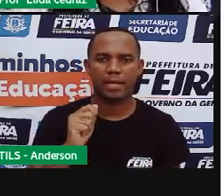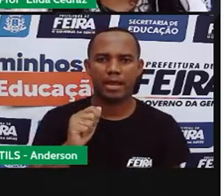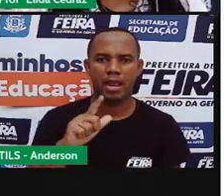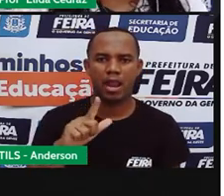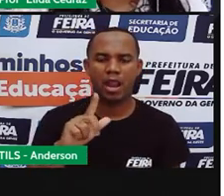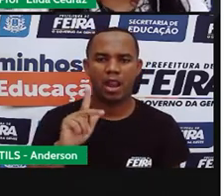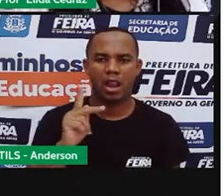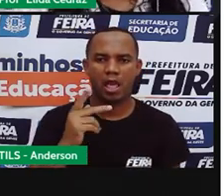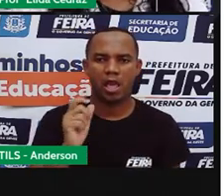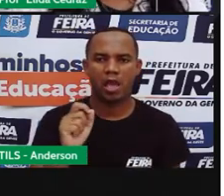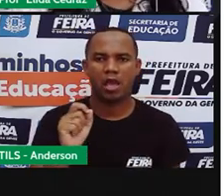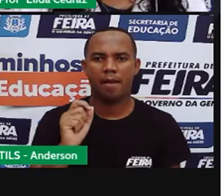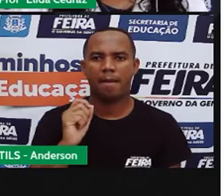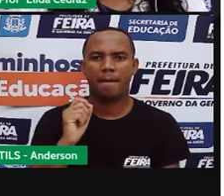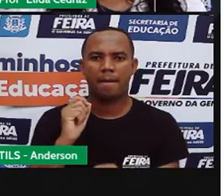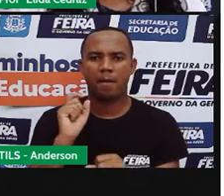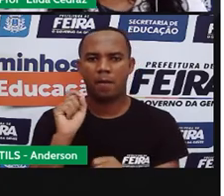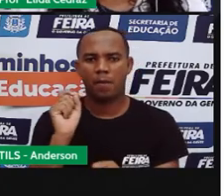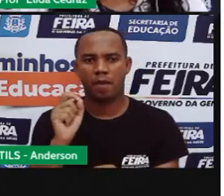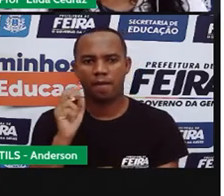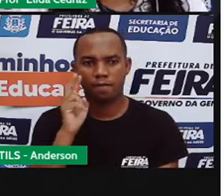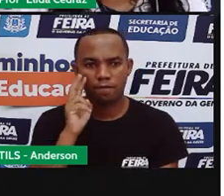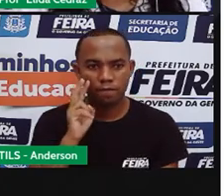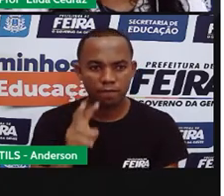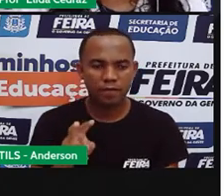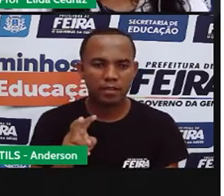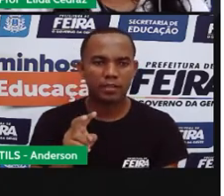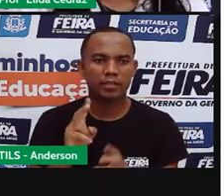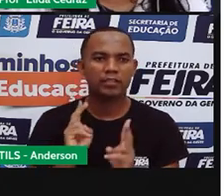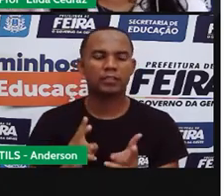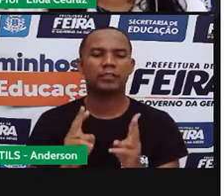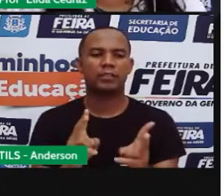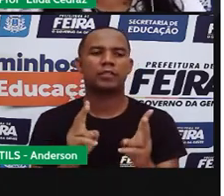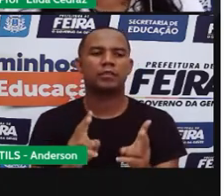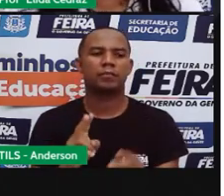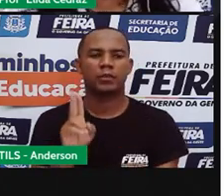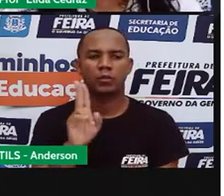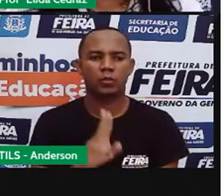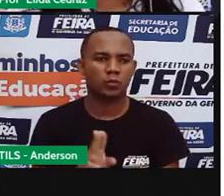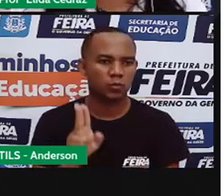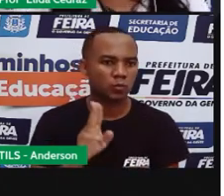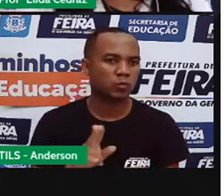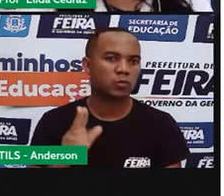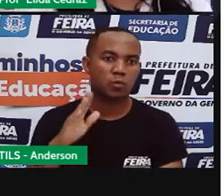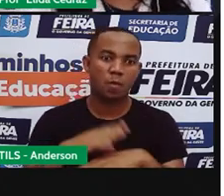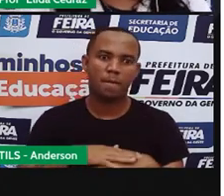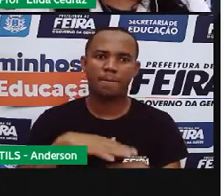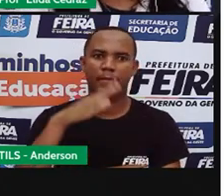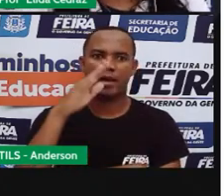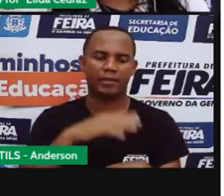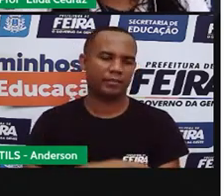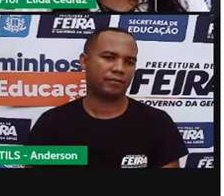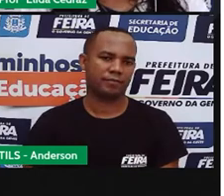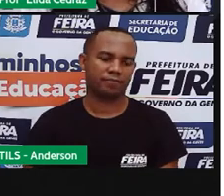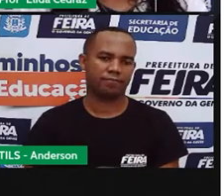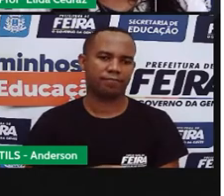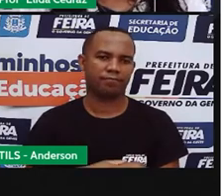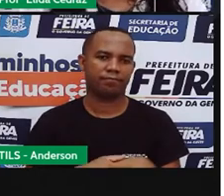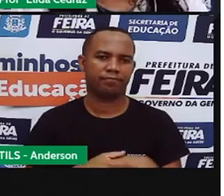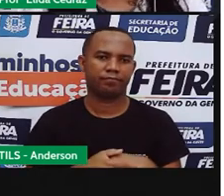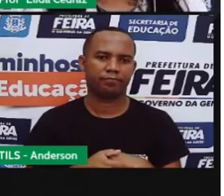revistas e estão sempre em manutenção. Muito mais do que nas outras casas.